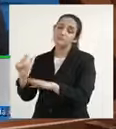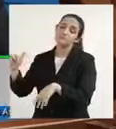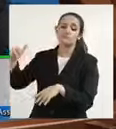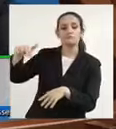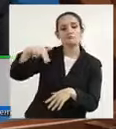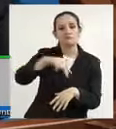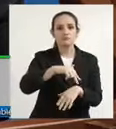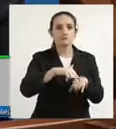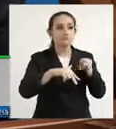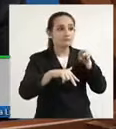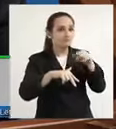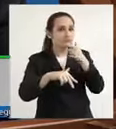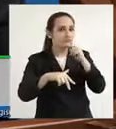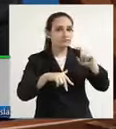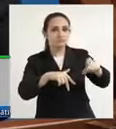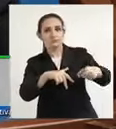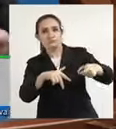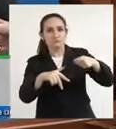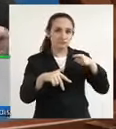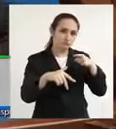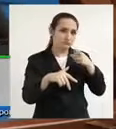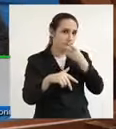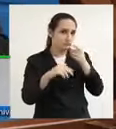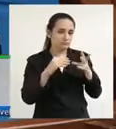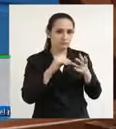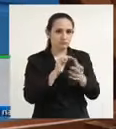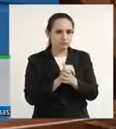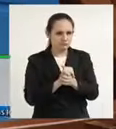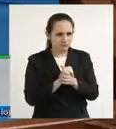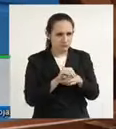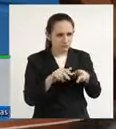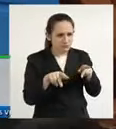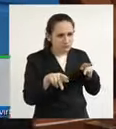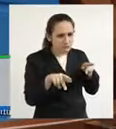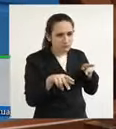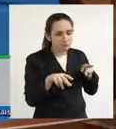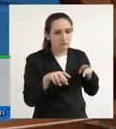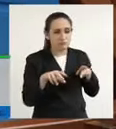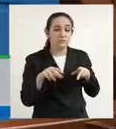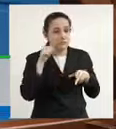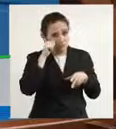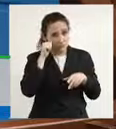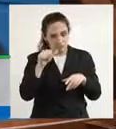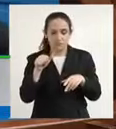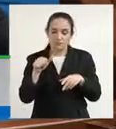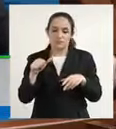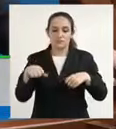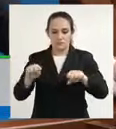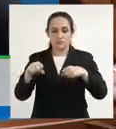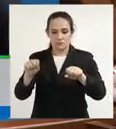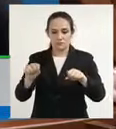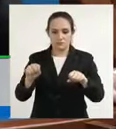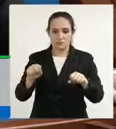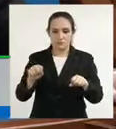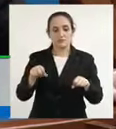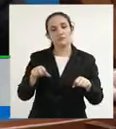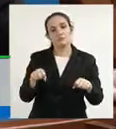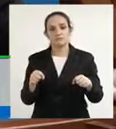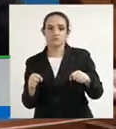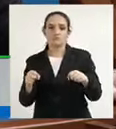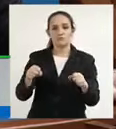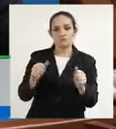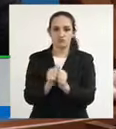o ex-marido, então, a seguiu, ela saiu na moto com o filho adolescente, na garupa, e ele jogou o carro em cima dela.